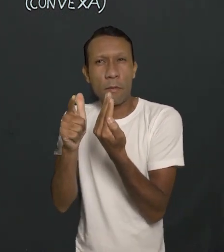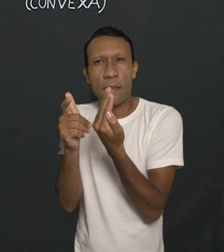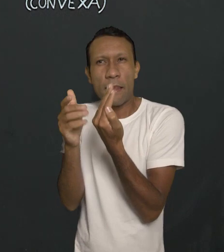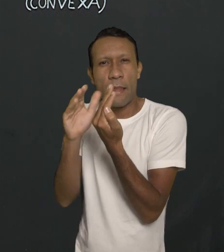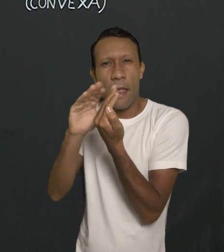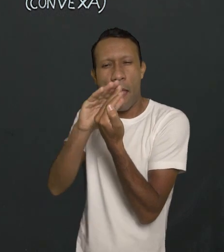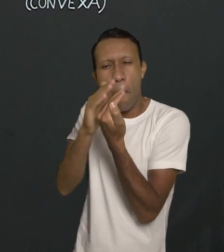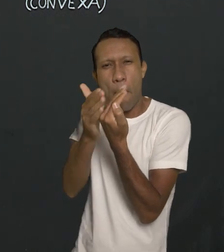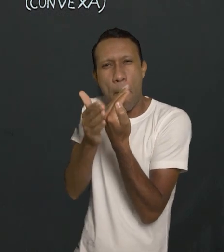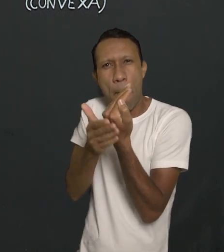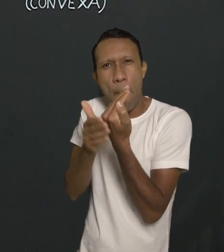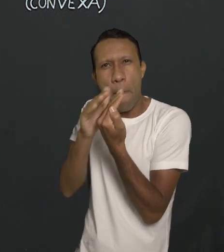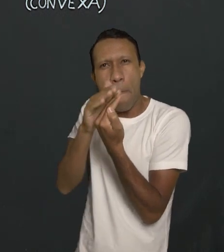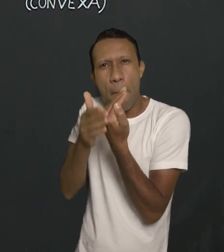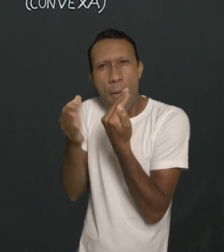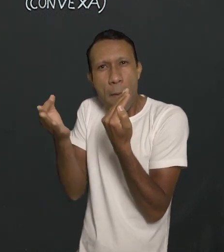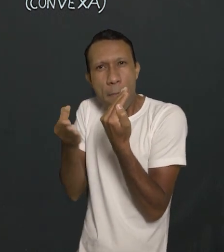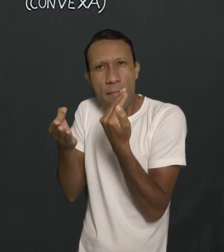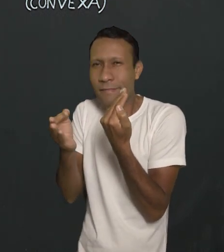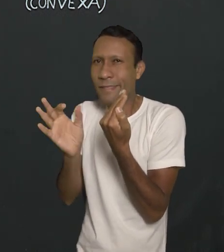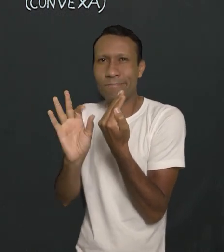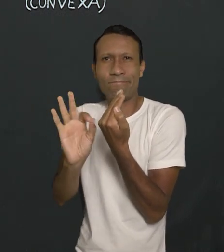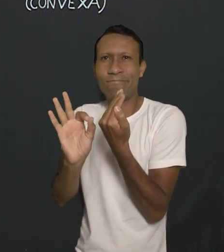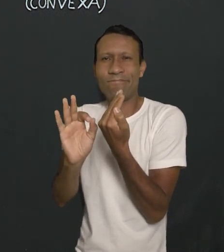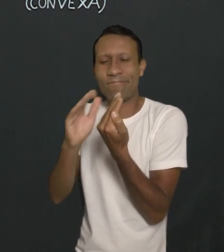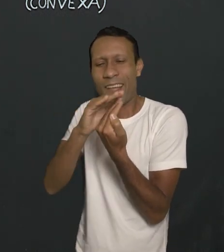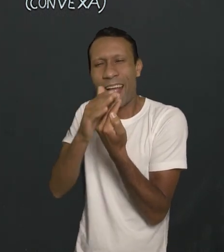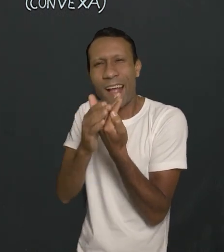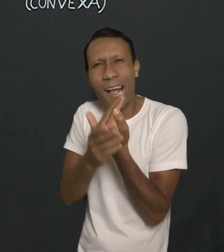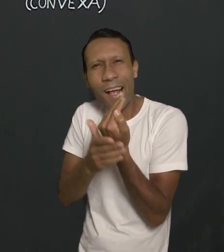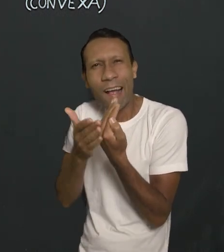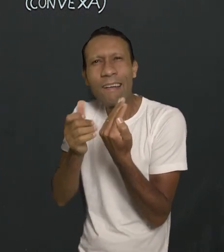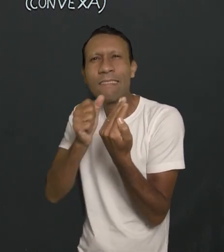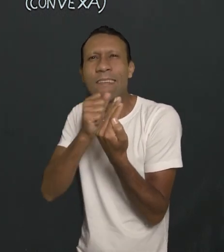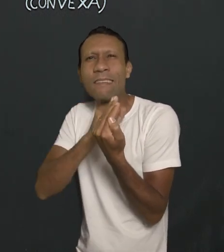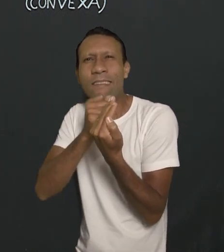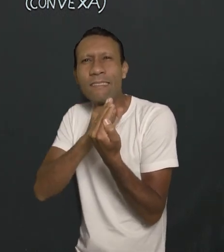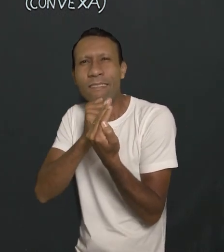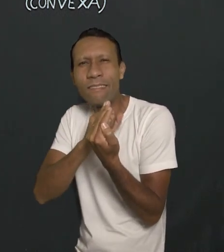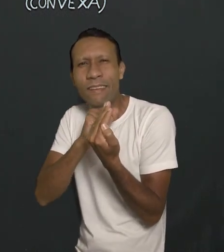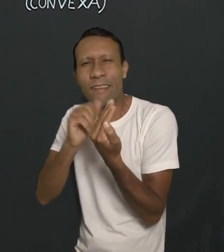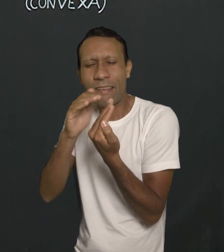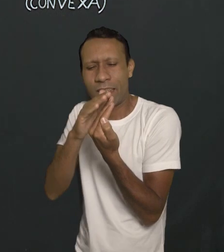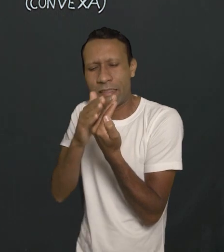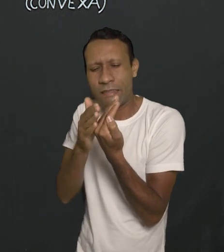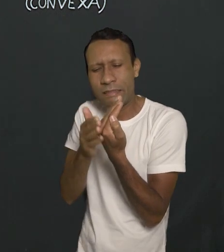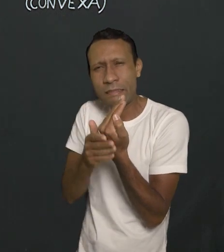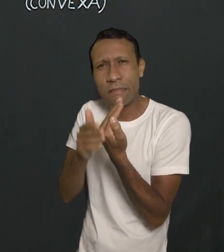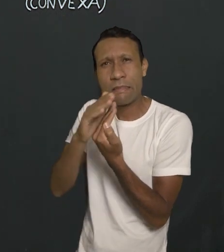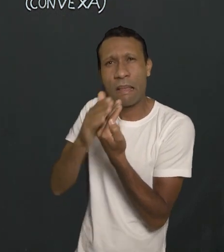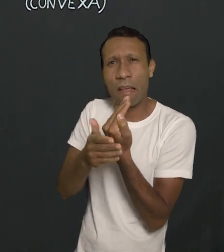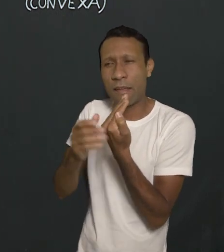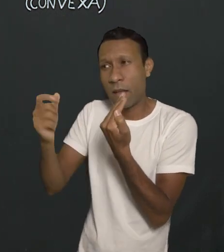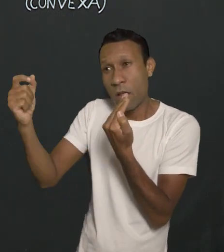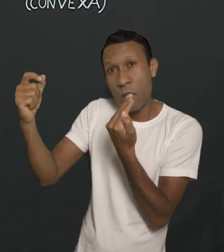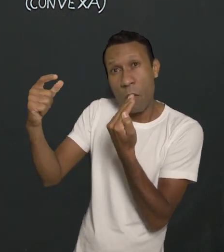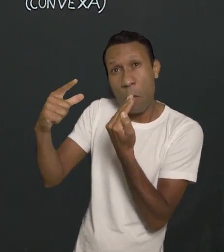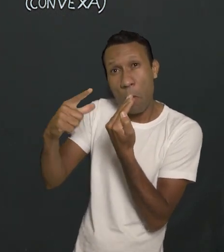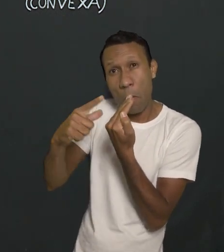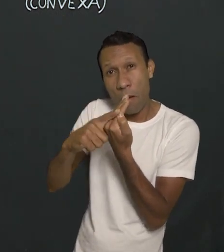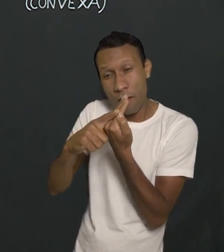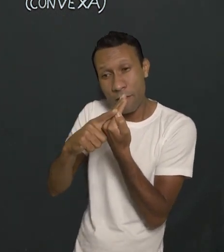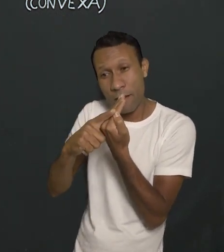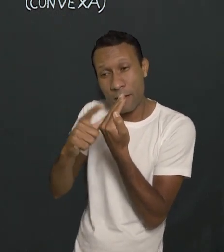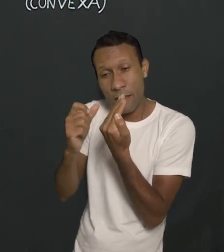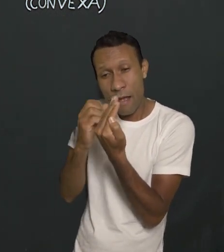esfericidade perfeita, lisinha. Logo, quando os raios solares incidem ali, ou os raios luminosos de um modo